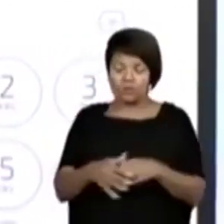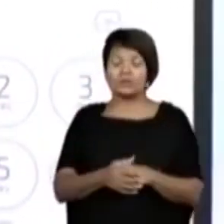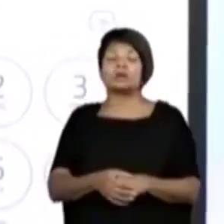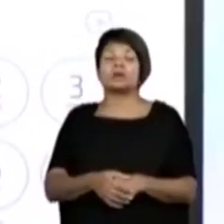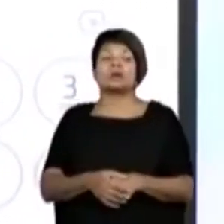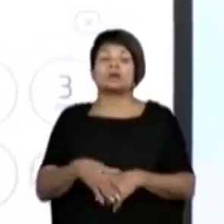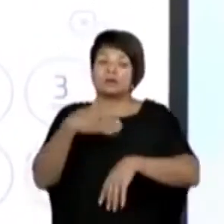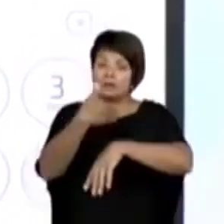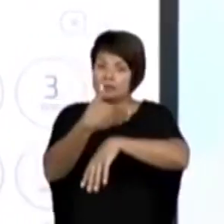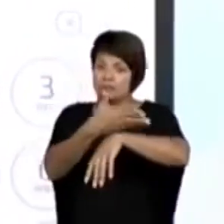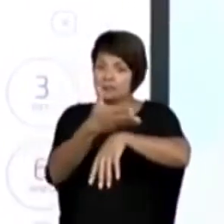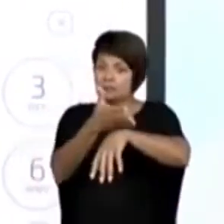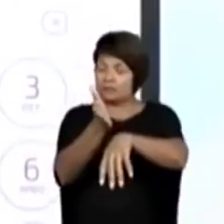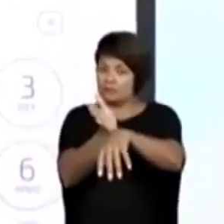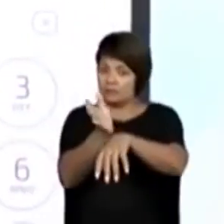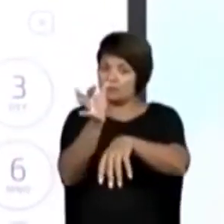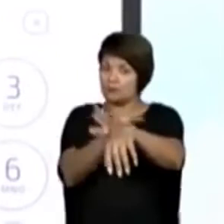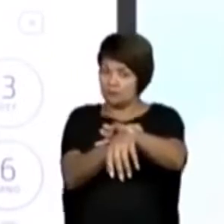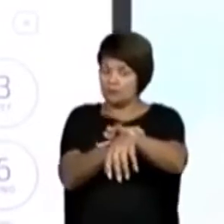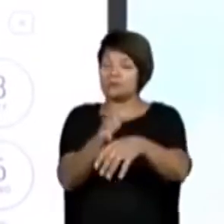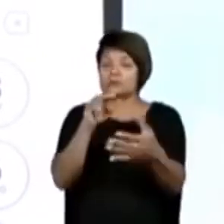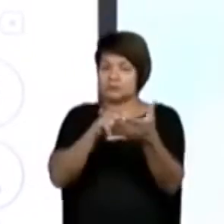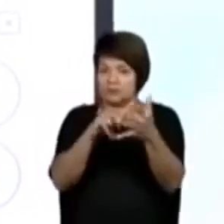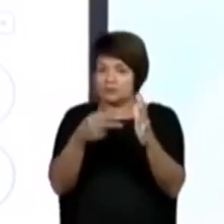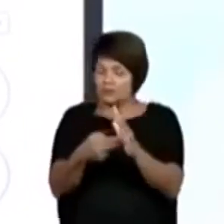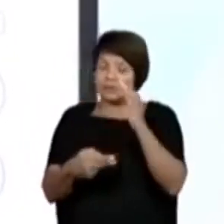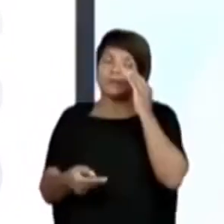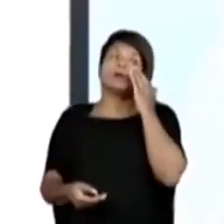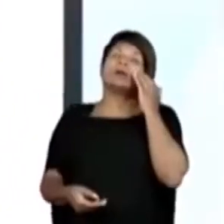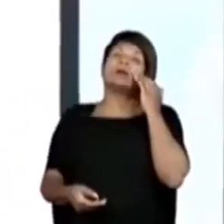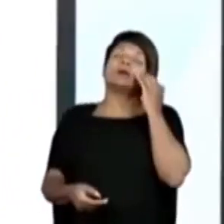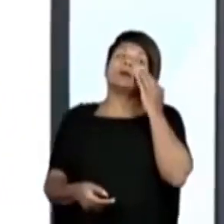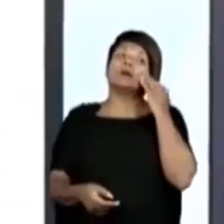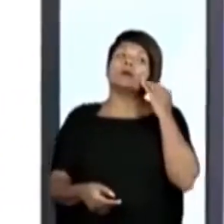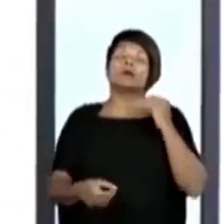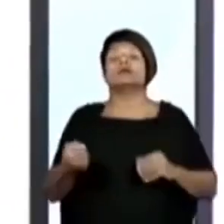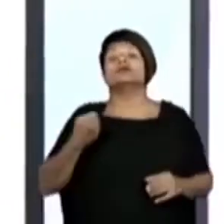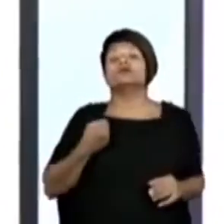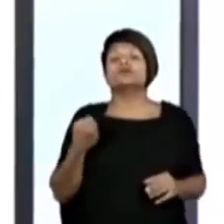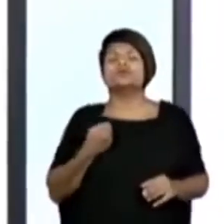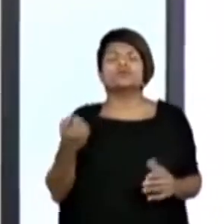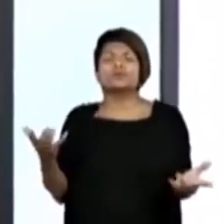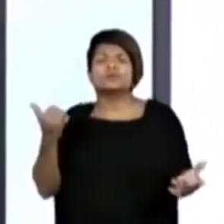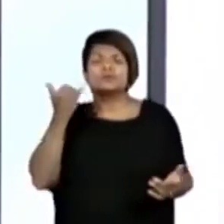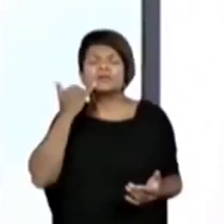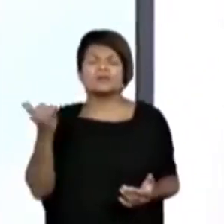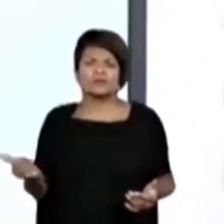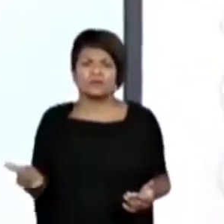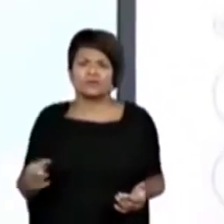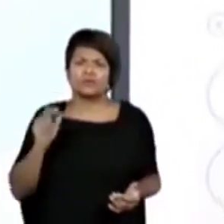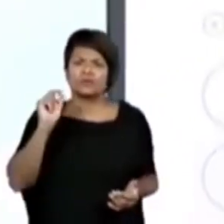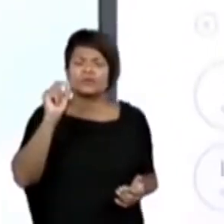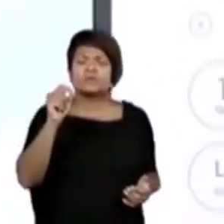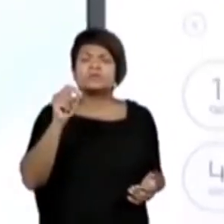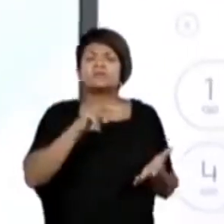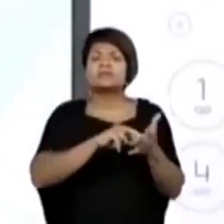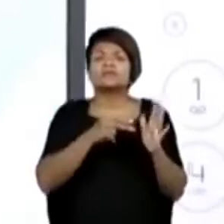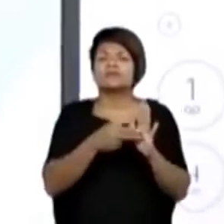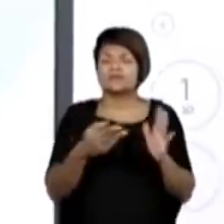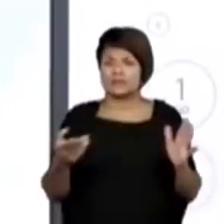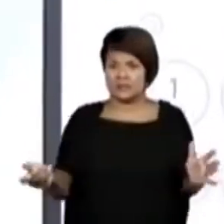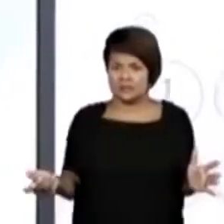relógio, que significam as horas, e os números num número de telefone. O que que eles significam?